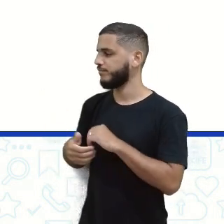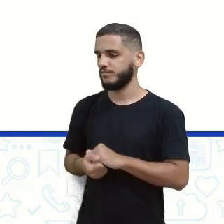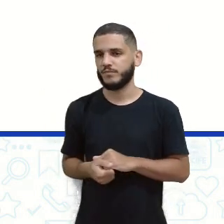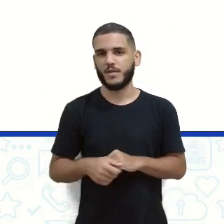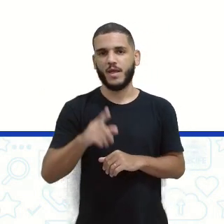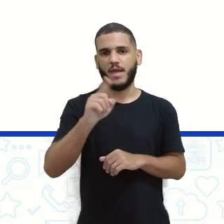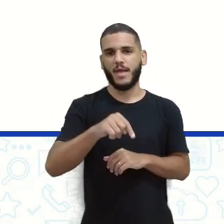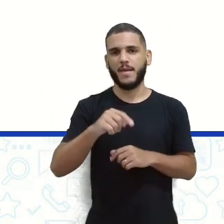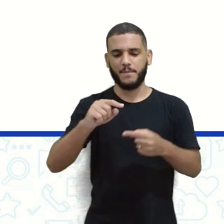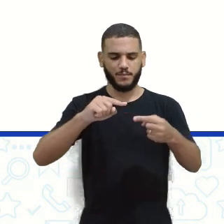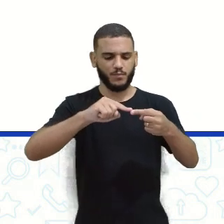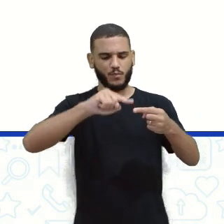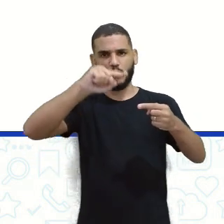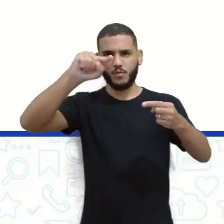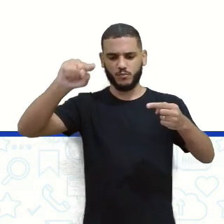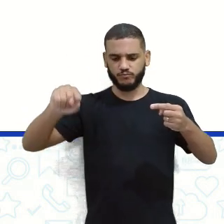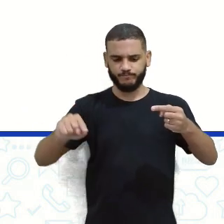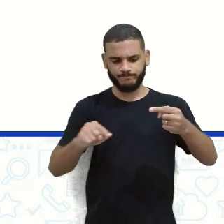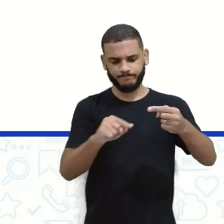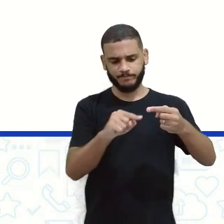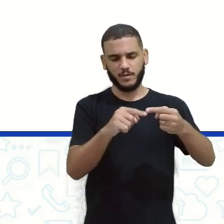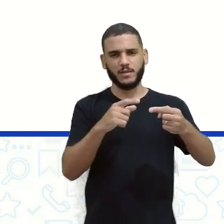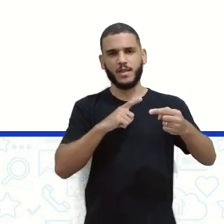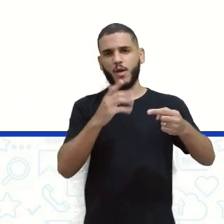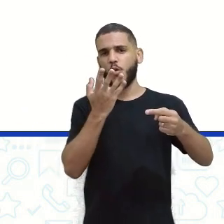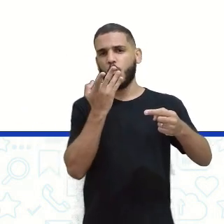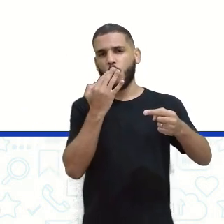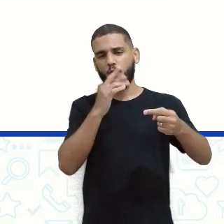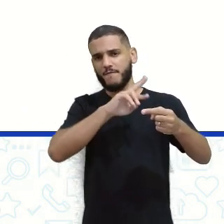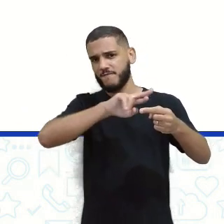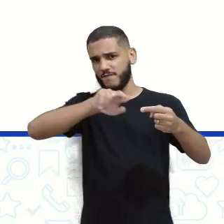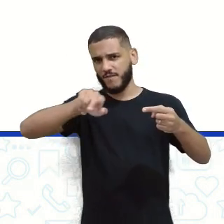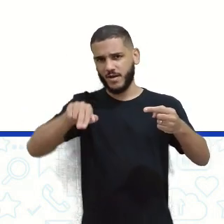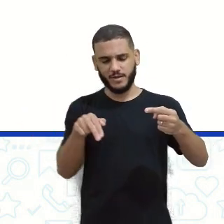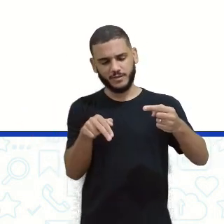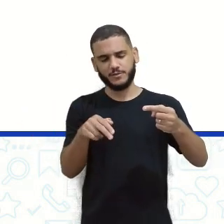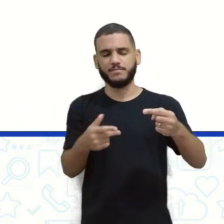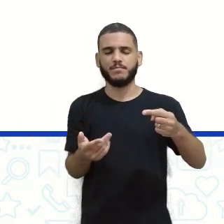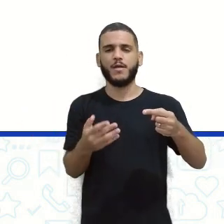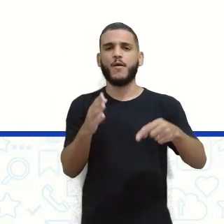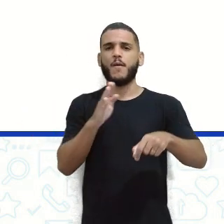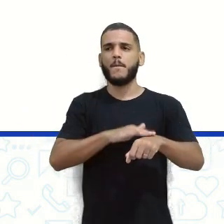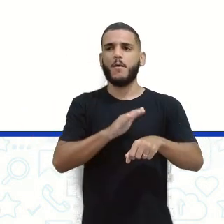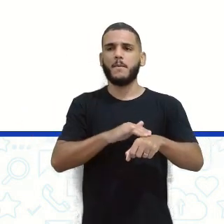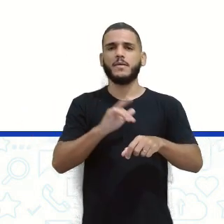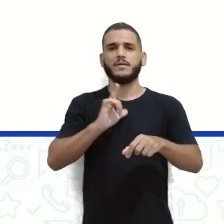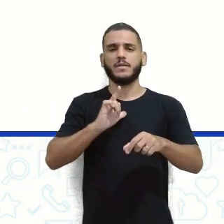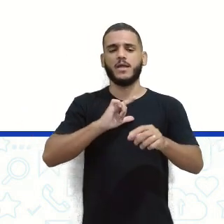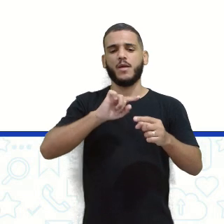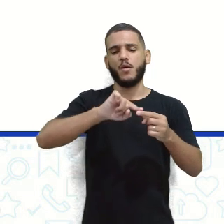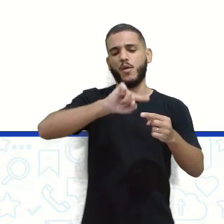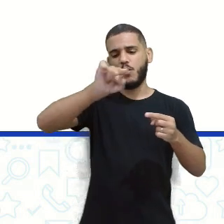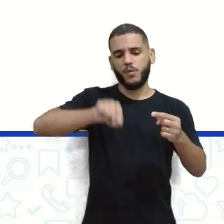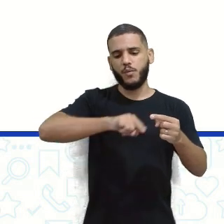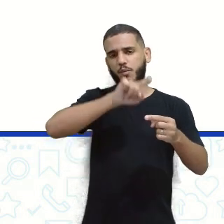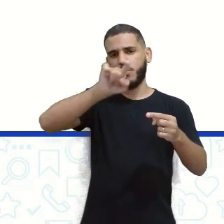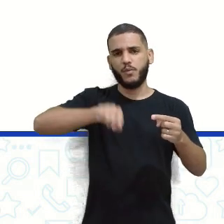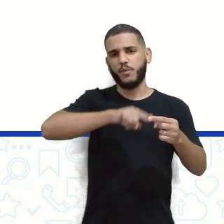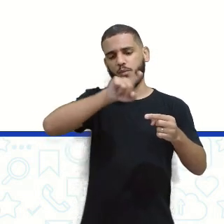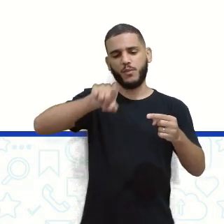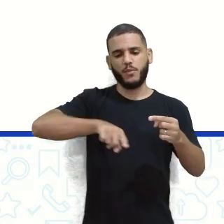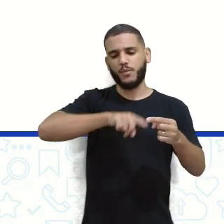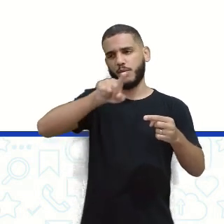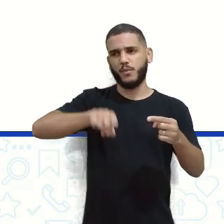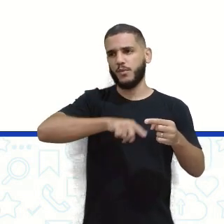é um disco pintado, como vocês estão vendo aí, pintado com várias cores, né. E quando a gente começa a girar esse disco, né, que